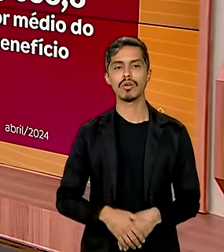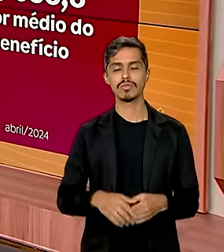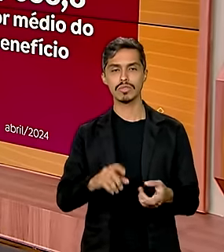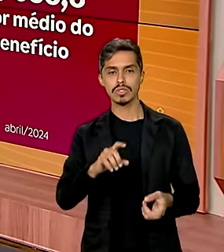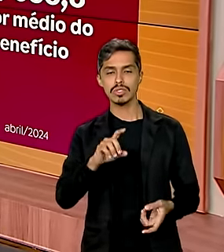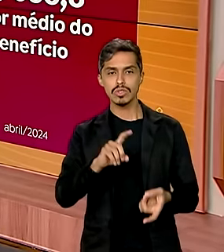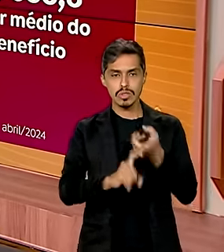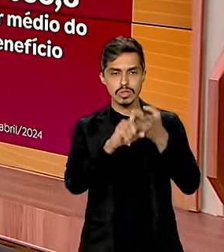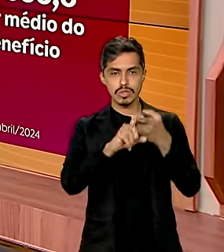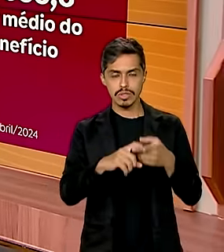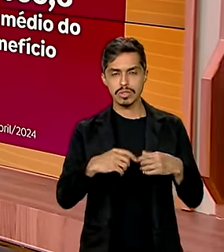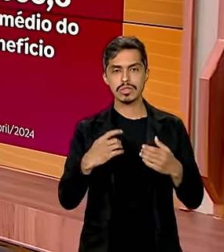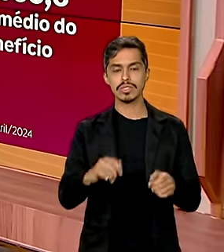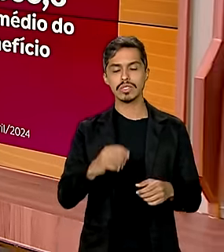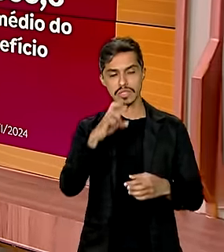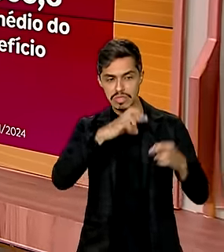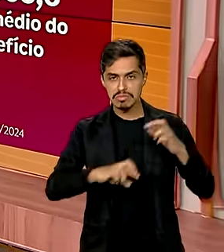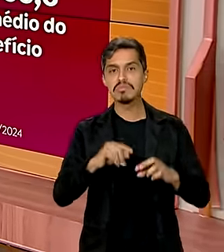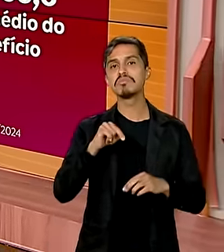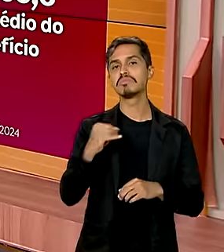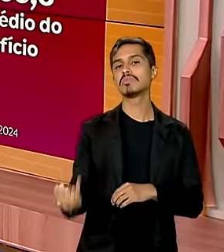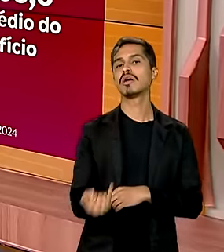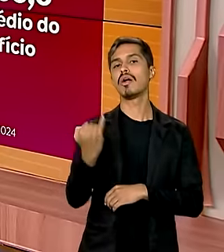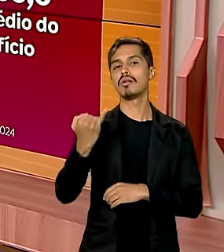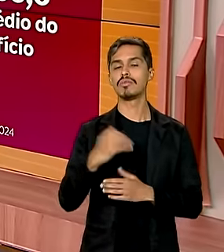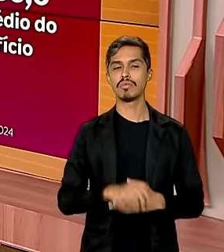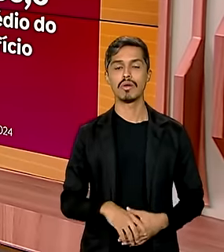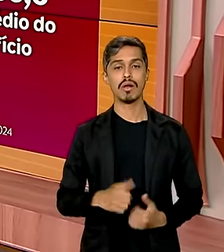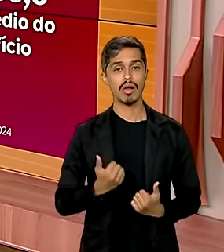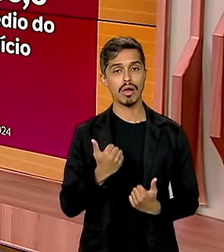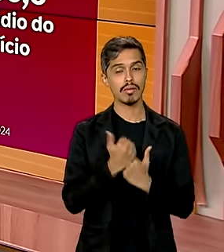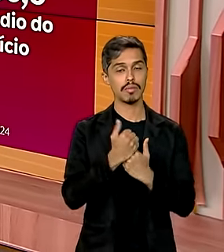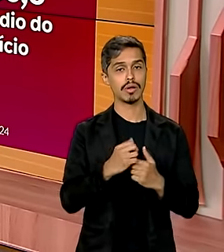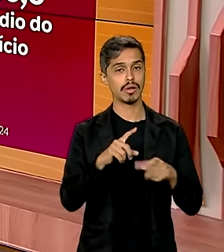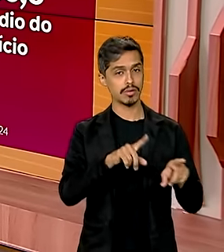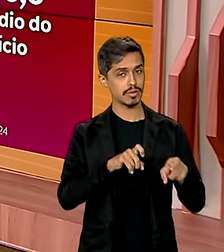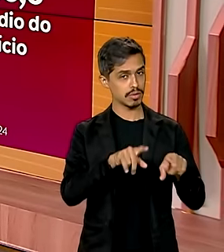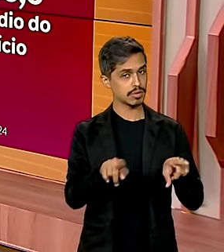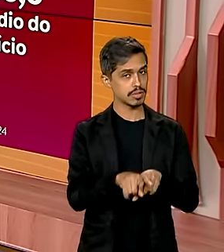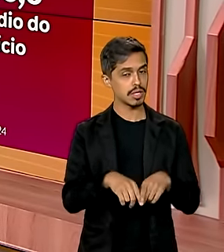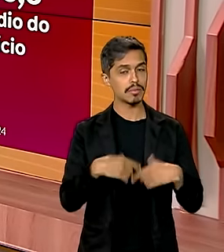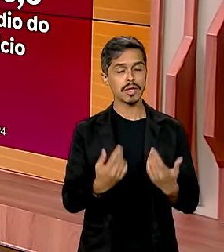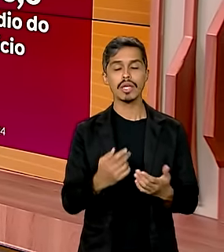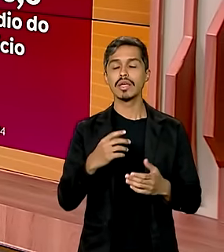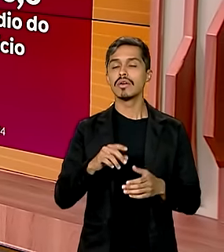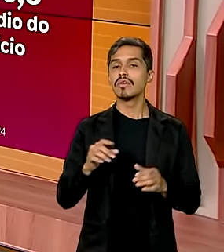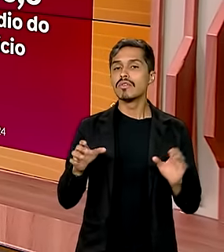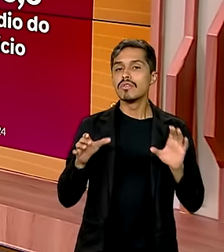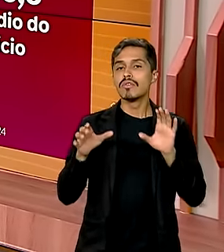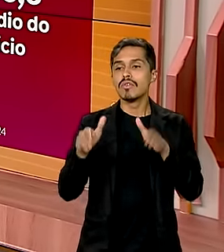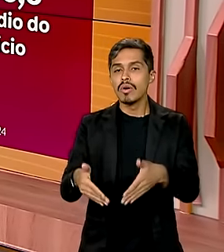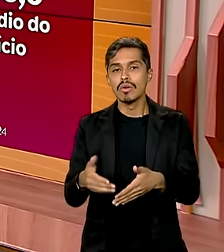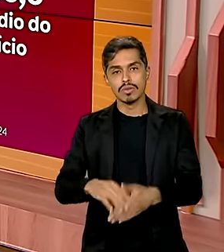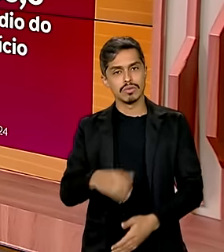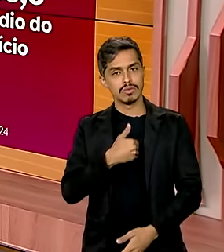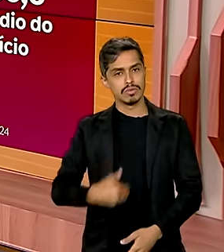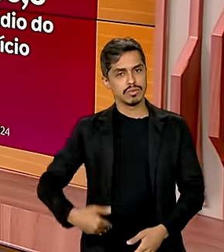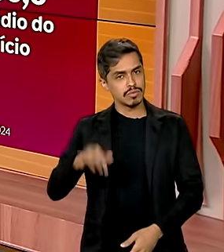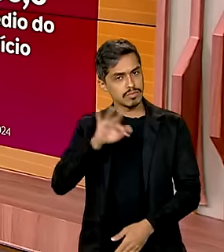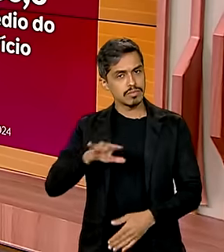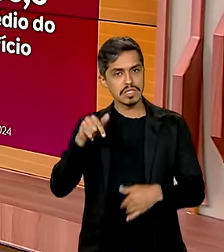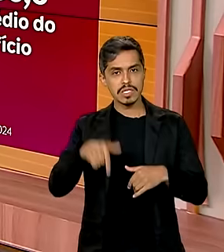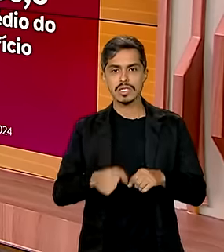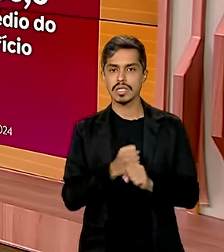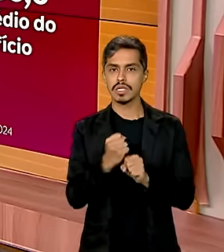realizados. Fiscalização, isso é importante. O apoio ao agronegócio, olha aí, também é foco do governo federal. Somente neste ano